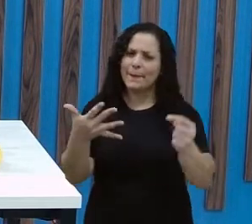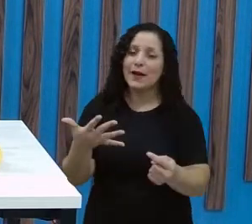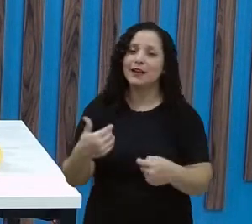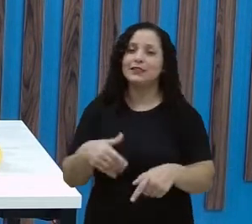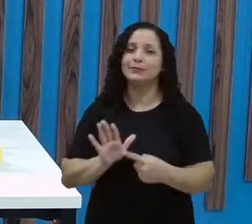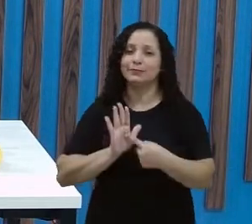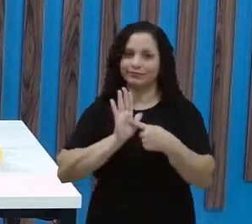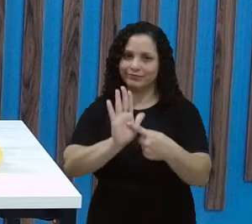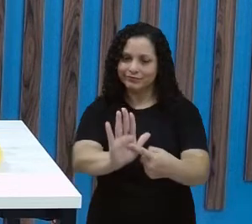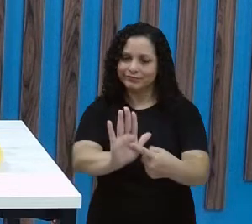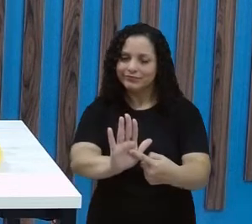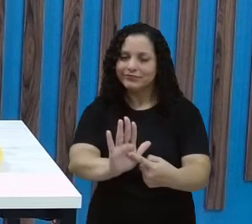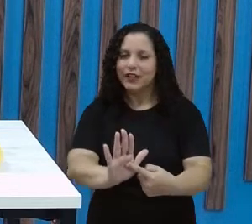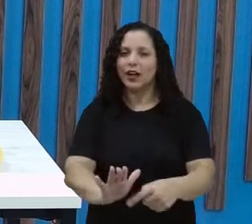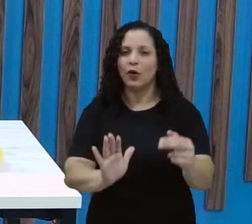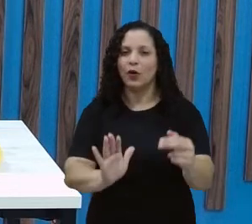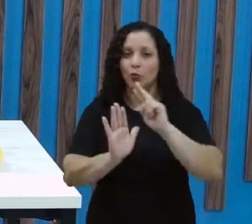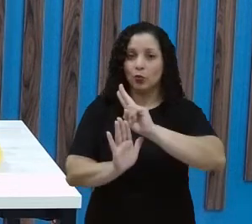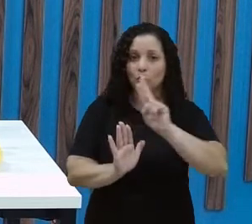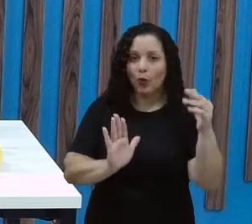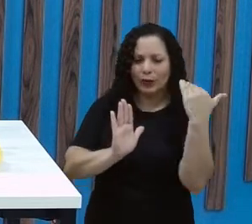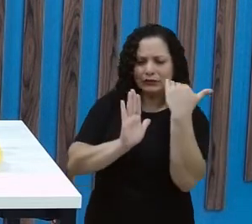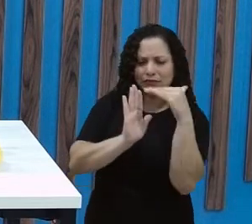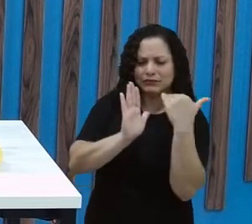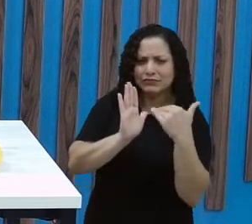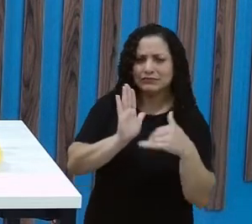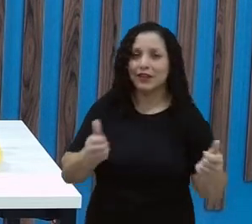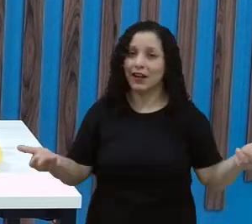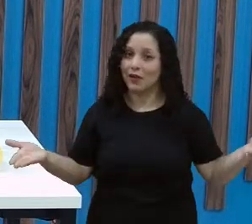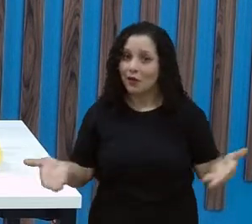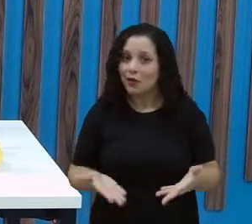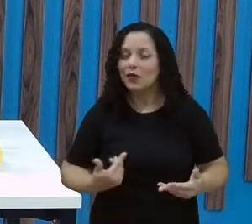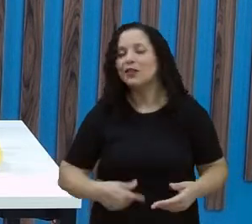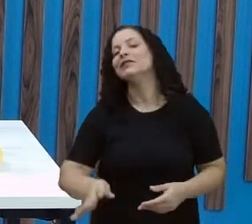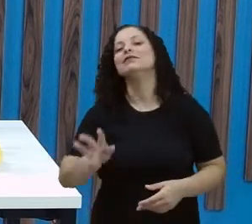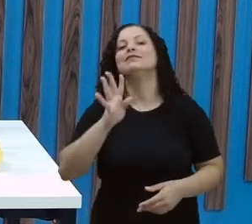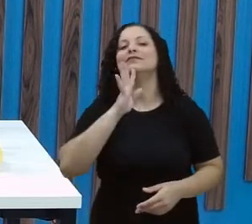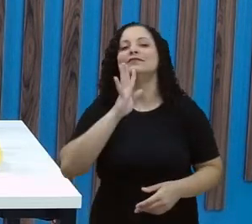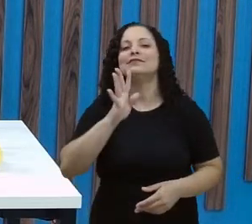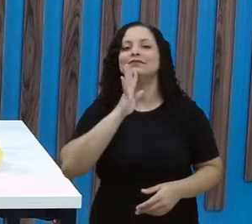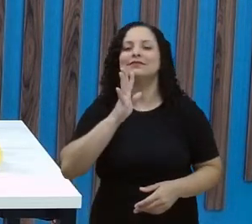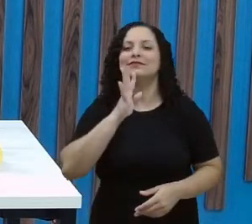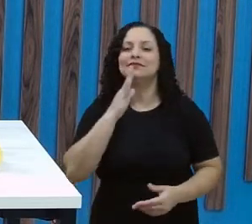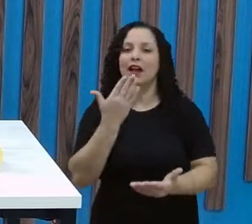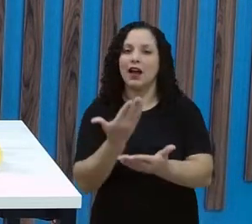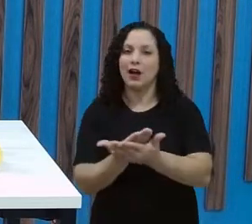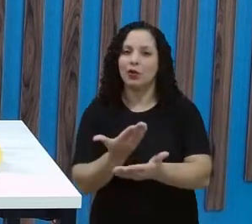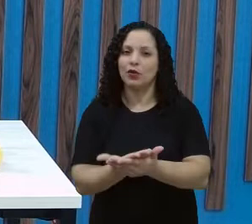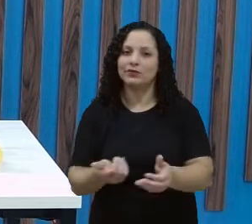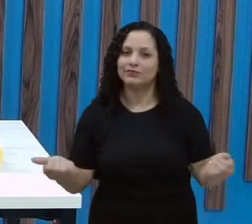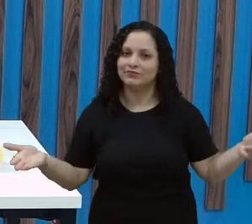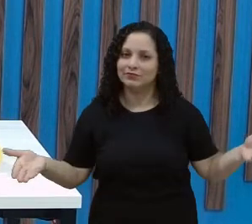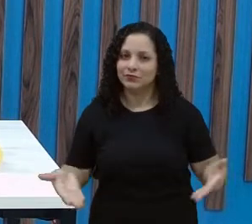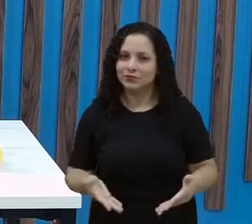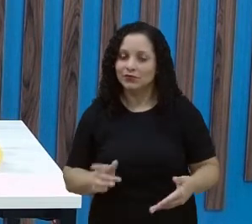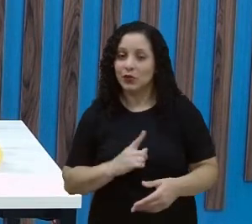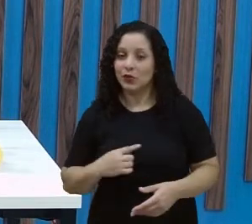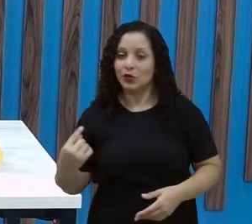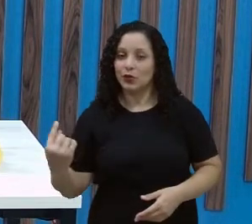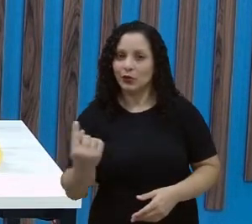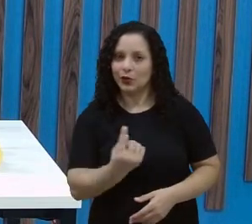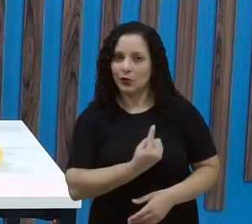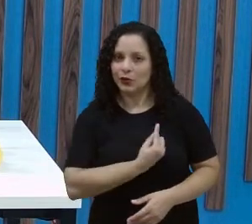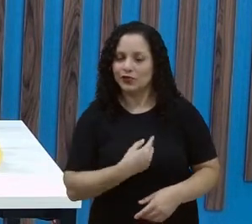medir, falei um pouquinho dessas medidas e agora a gente vai, na aula de hoje, iremos